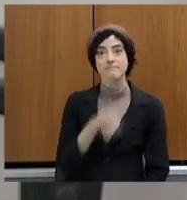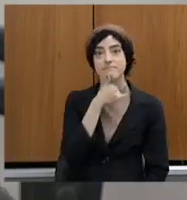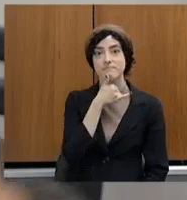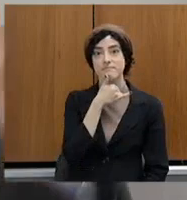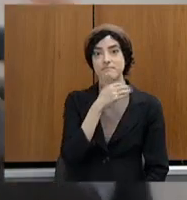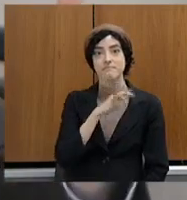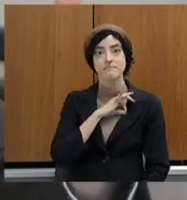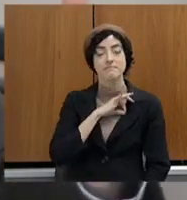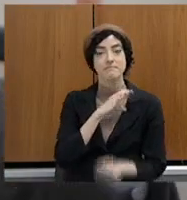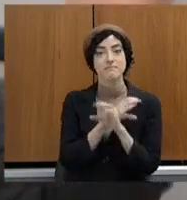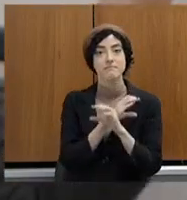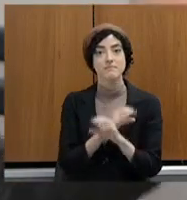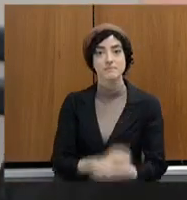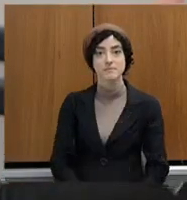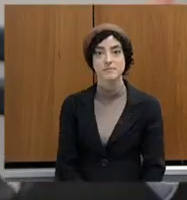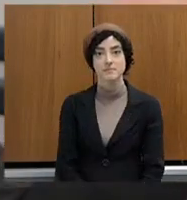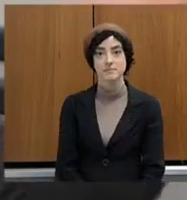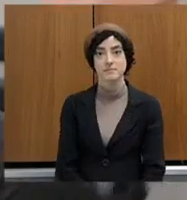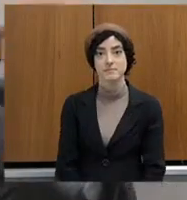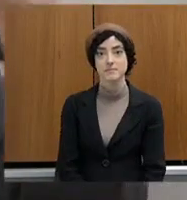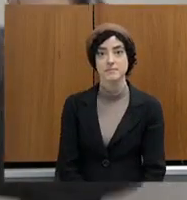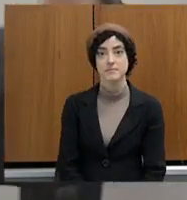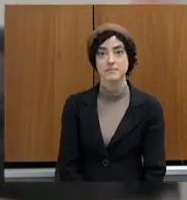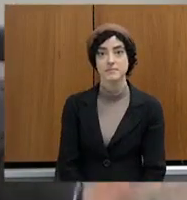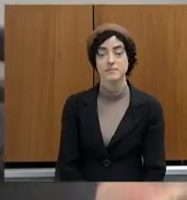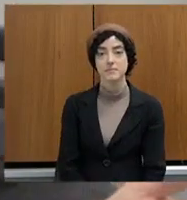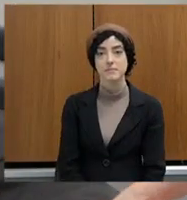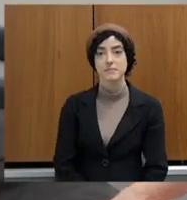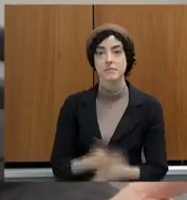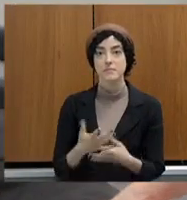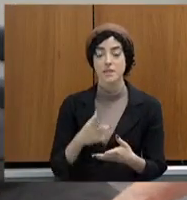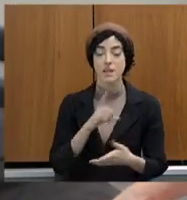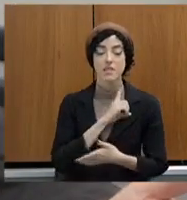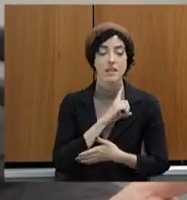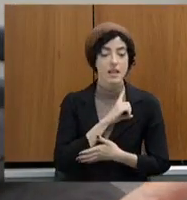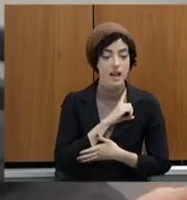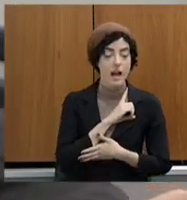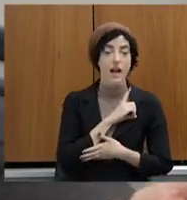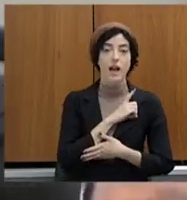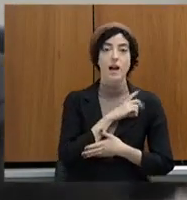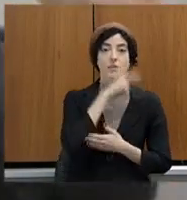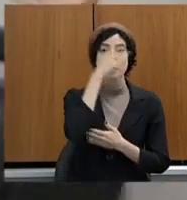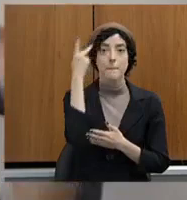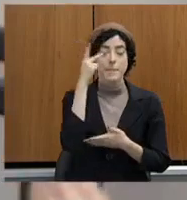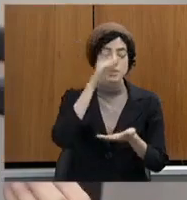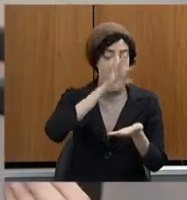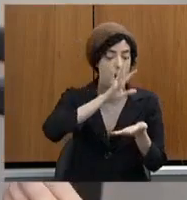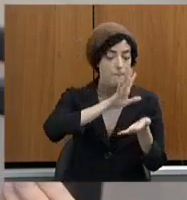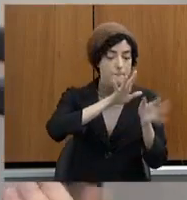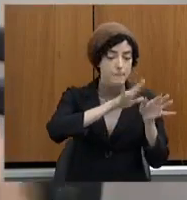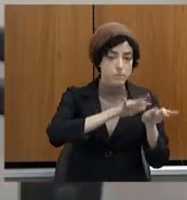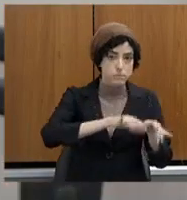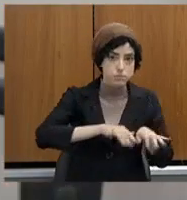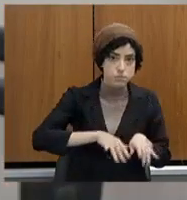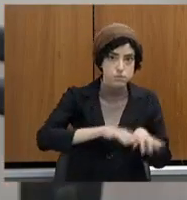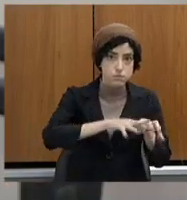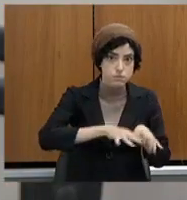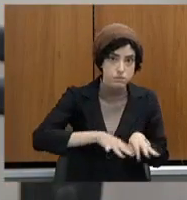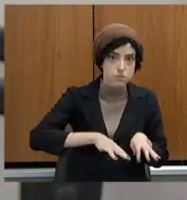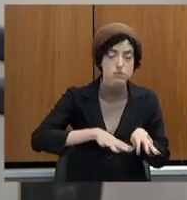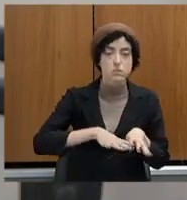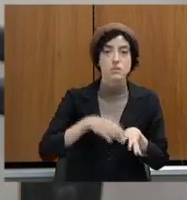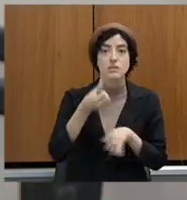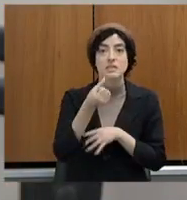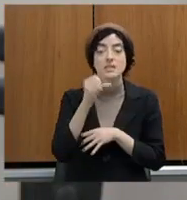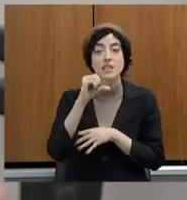Tanto é que os delegados, escrivães, os 152 escrivães e 69 delegados foram chamados